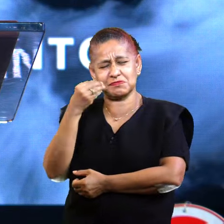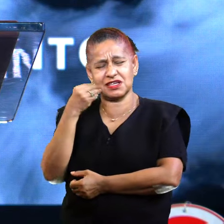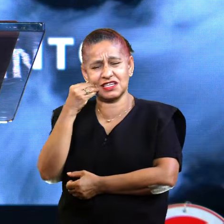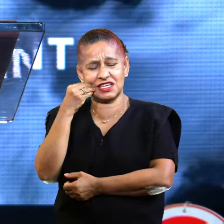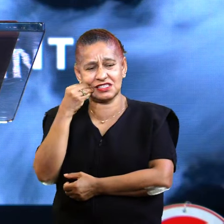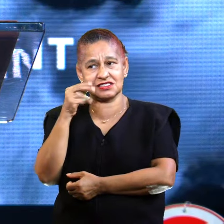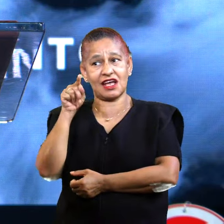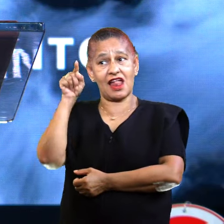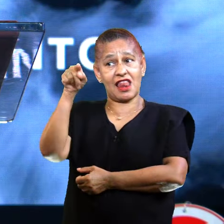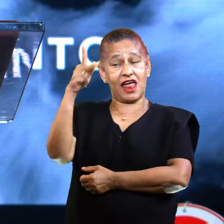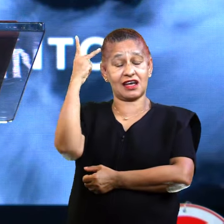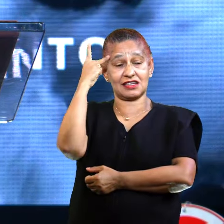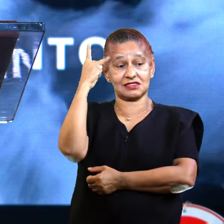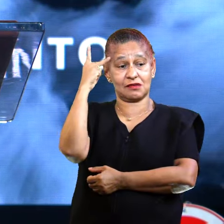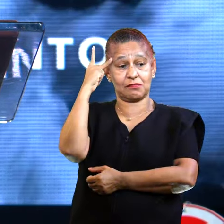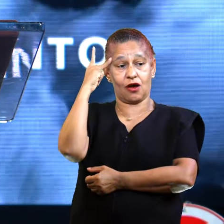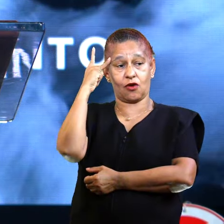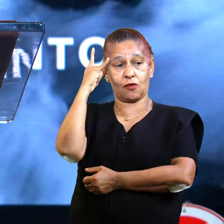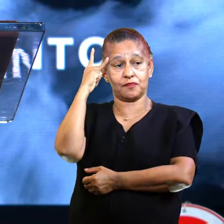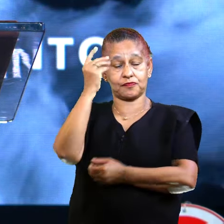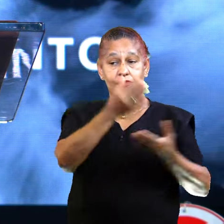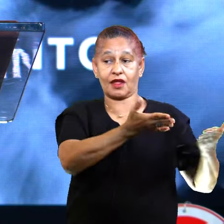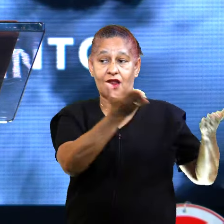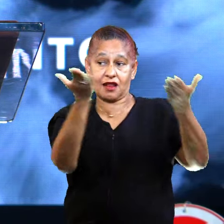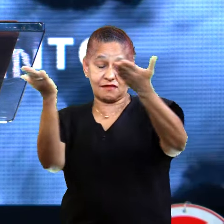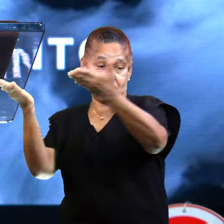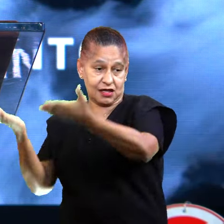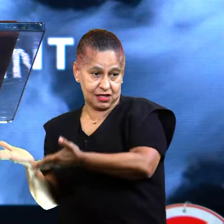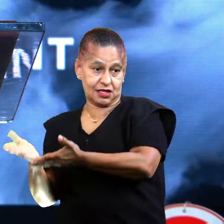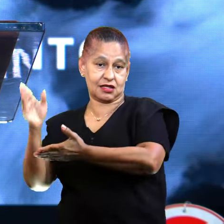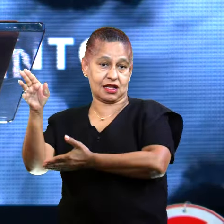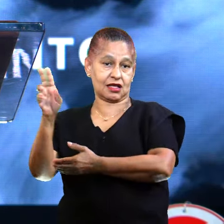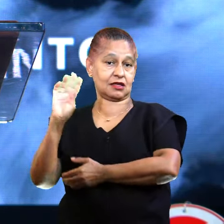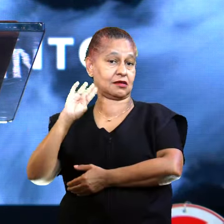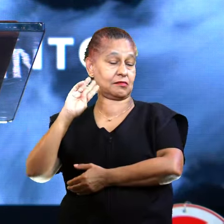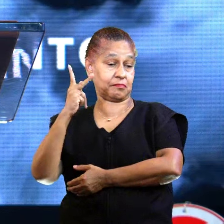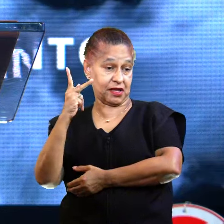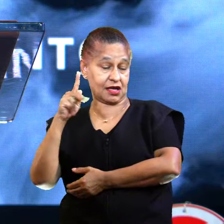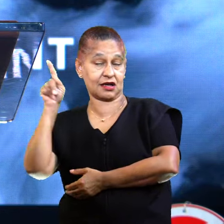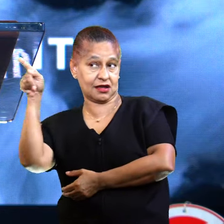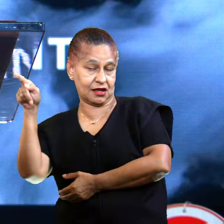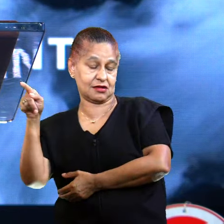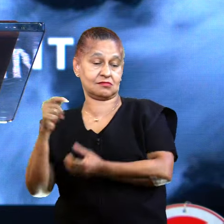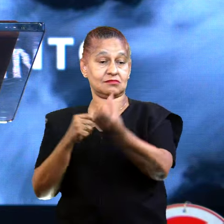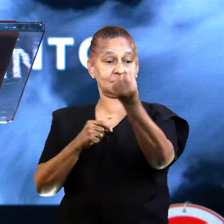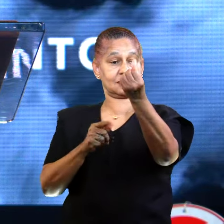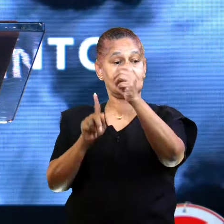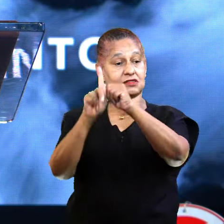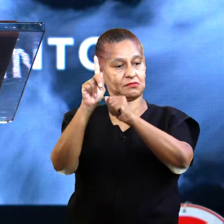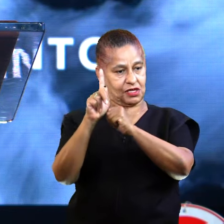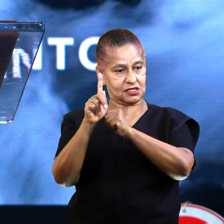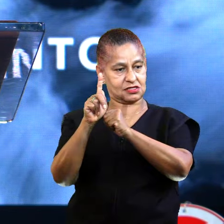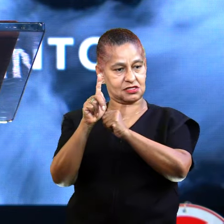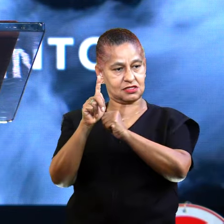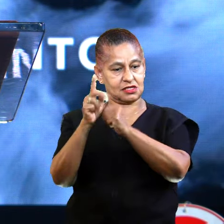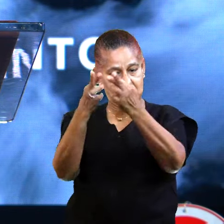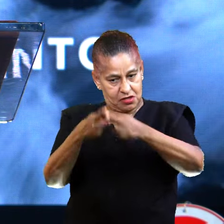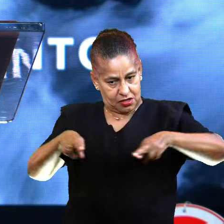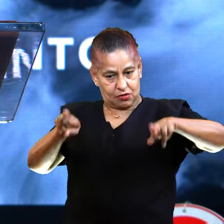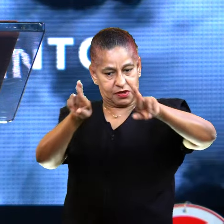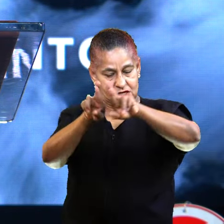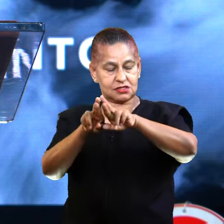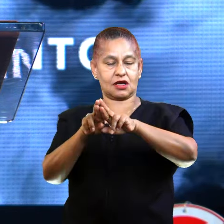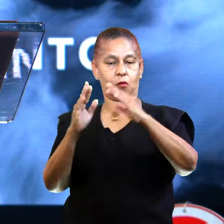O encaminha para um centro terapêutico na cidade de Uberlândia. E lá ele fica seis meses. E nesses seis